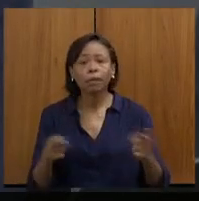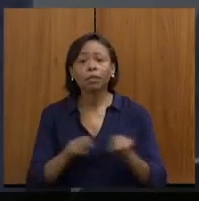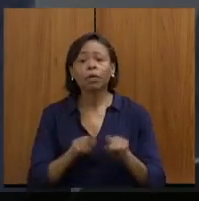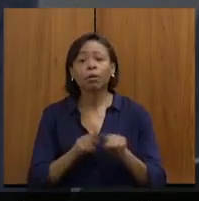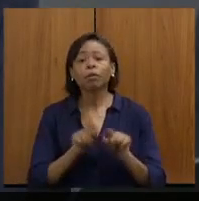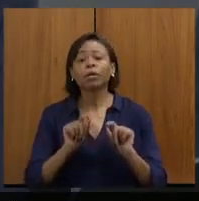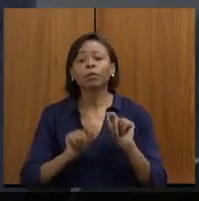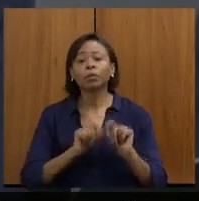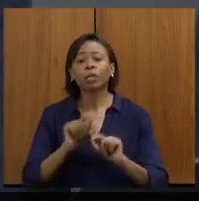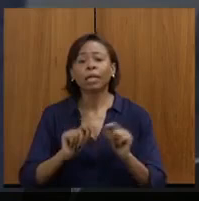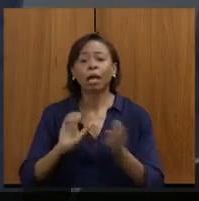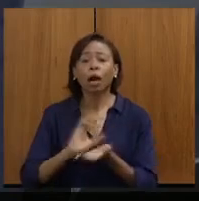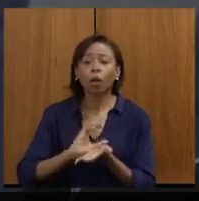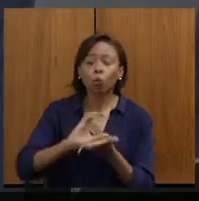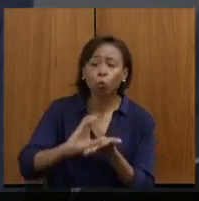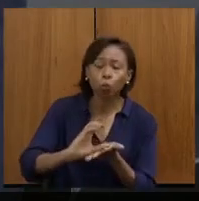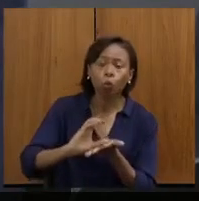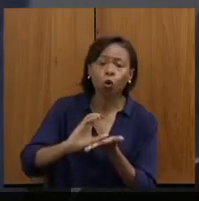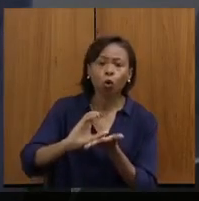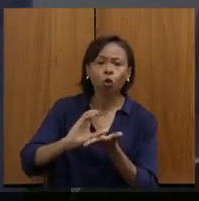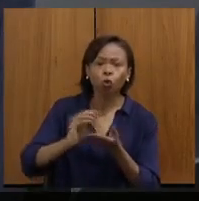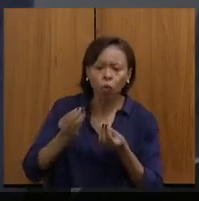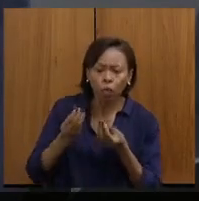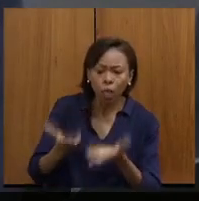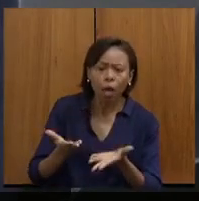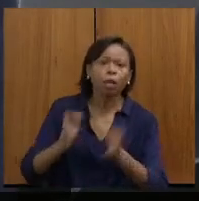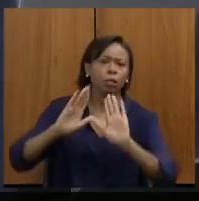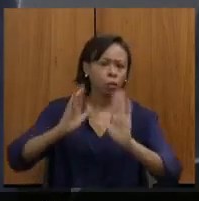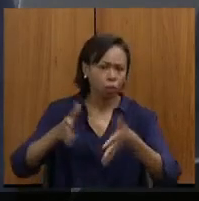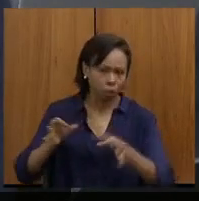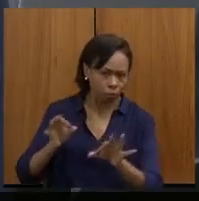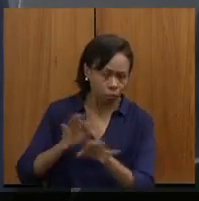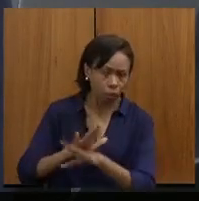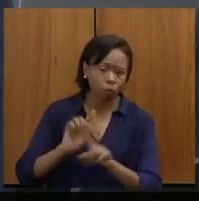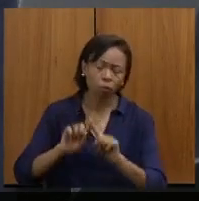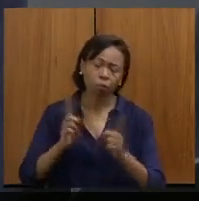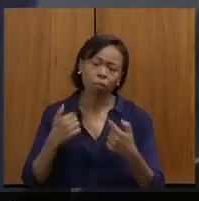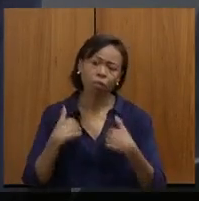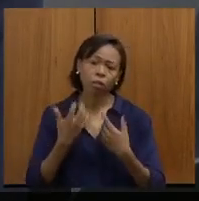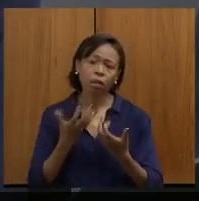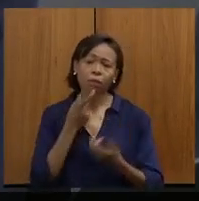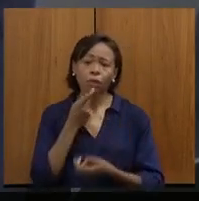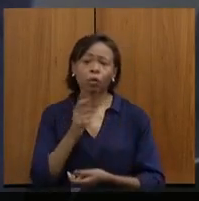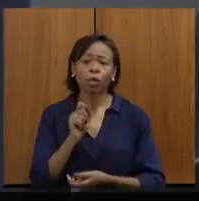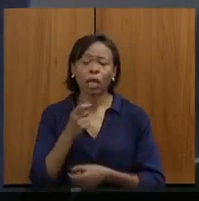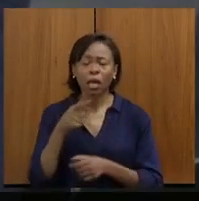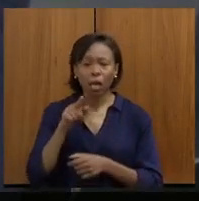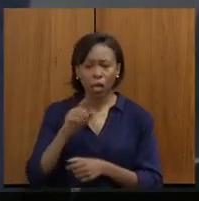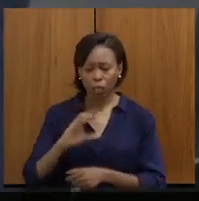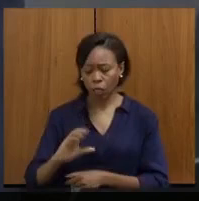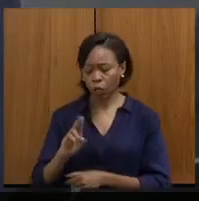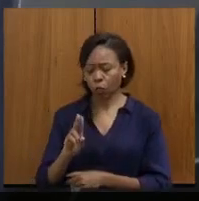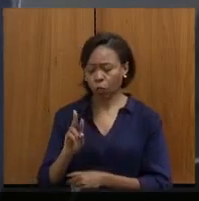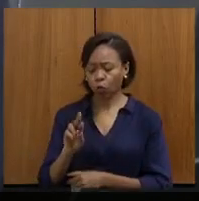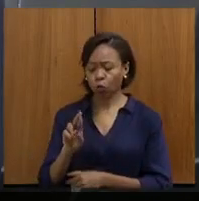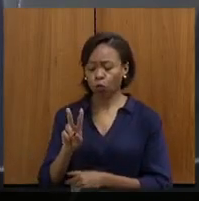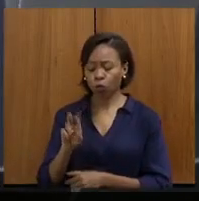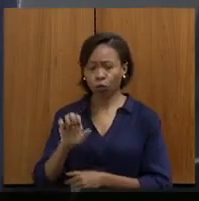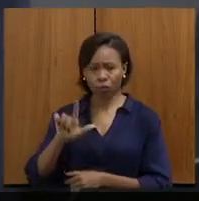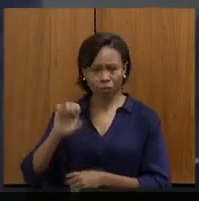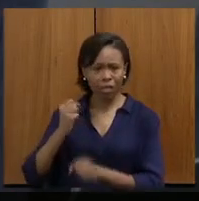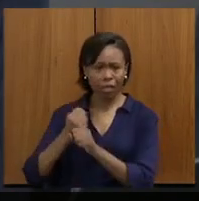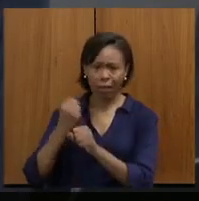aplicação do recurso esse investimento já está. Mas eu queria falar que essa obra de Corvelo não tem